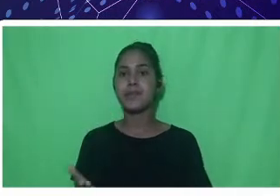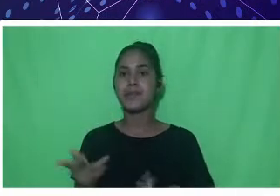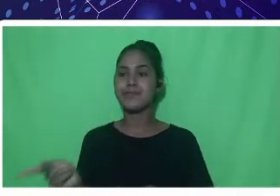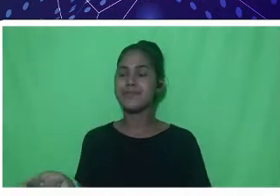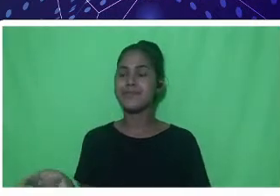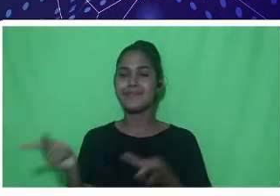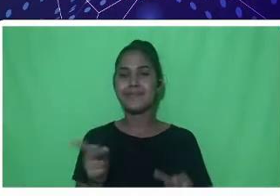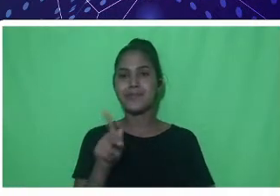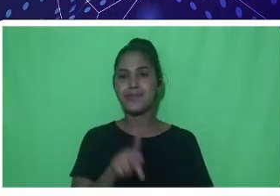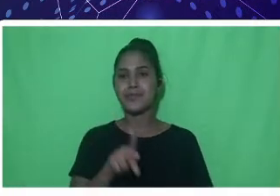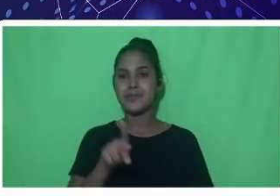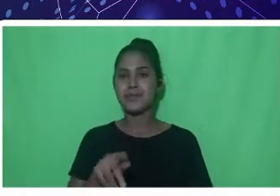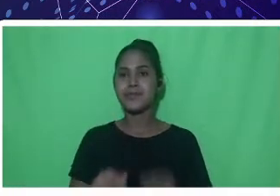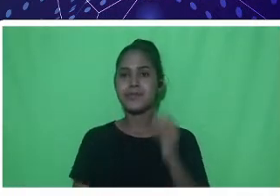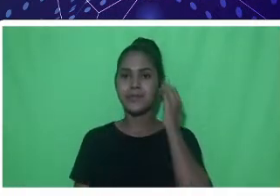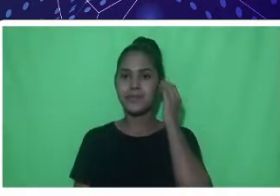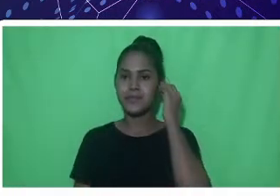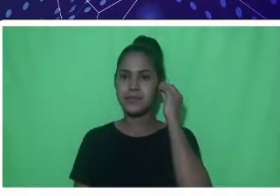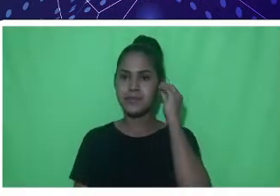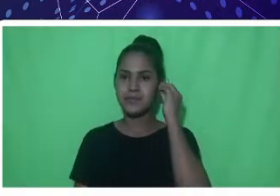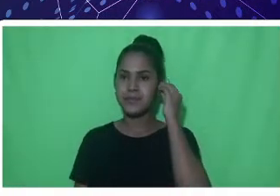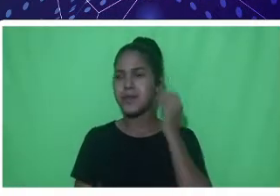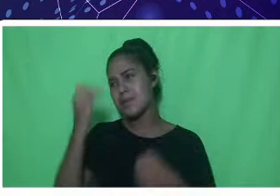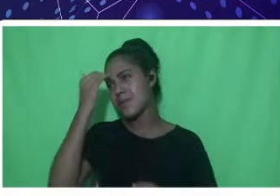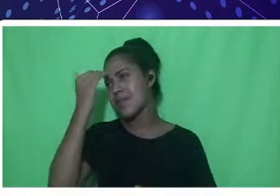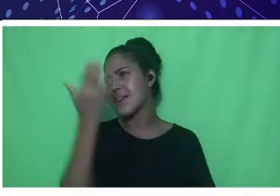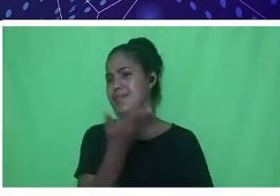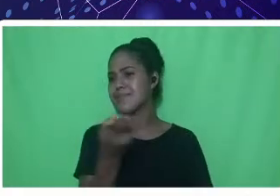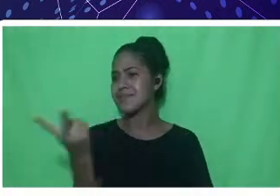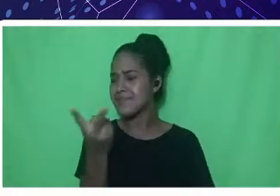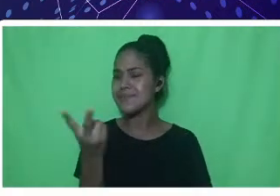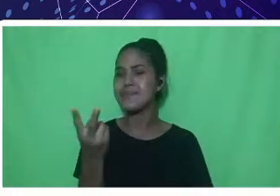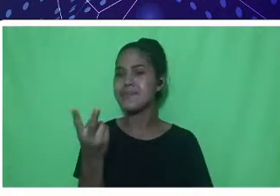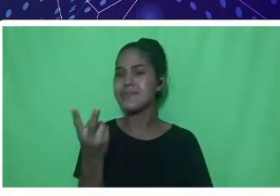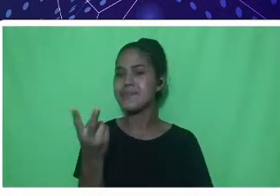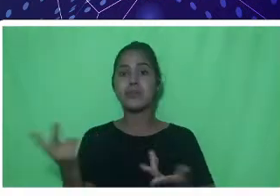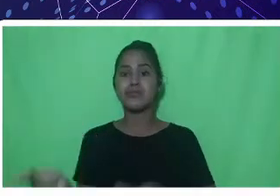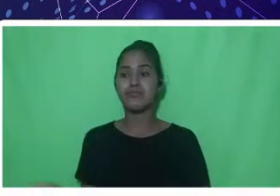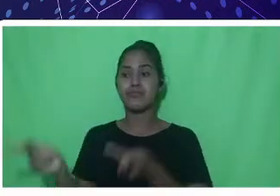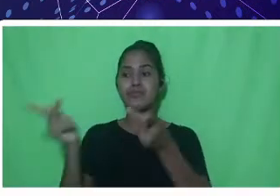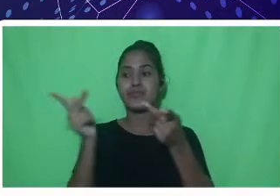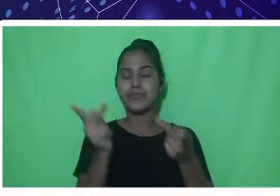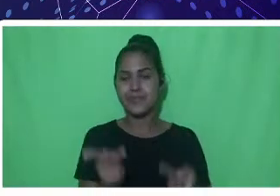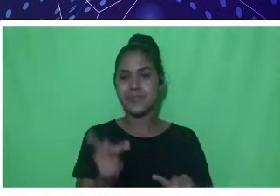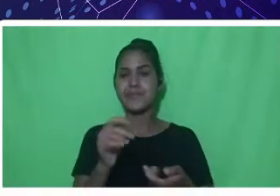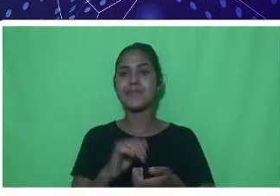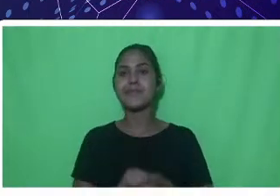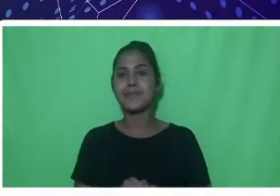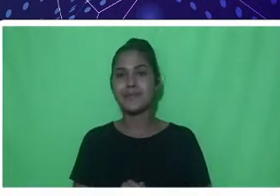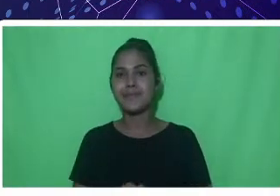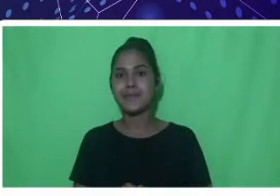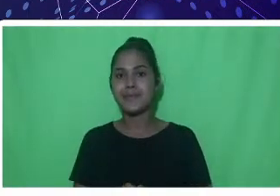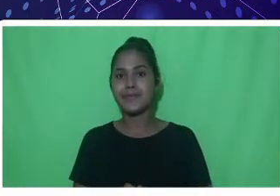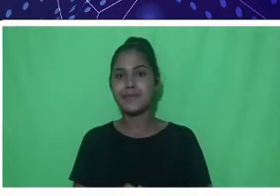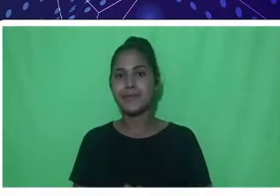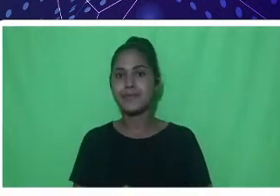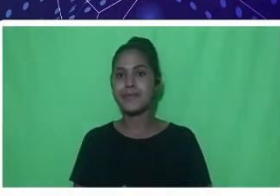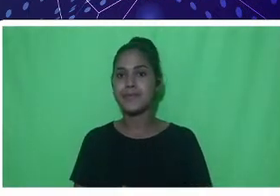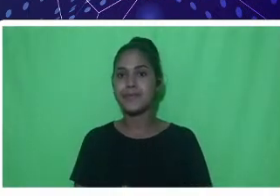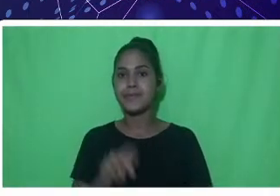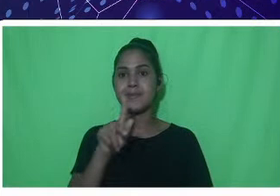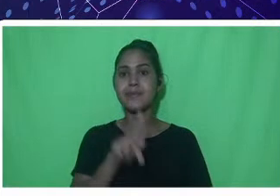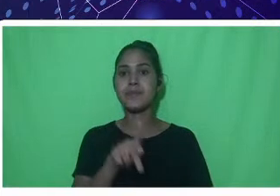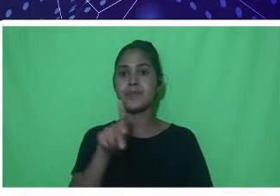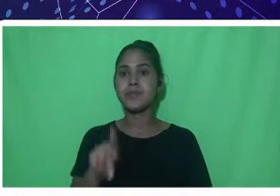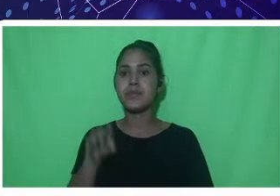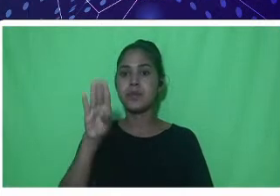Obrigado, Marcondes, obrigado, Érica, neste momento passamos a palavra para a professora Bruna Faziora, que